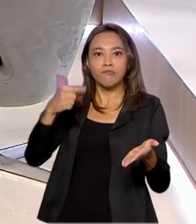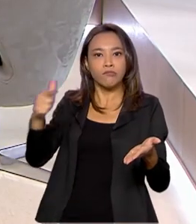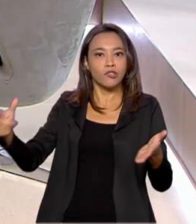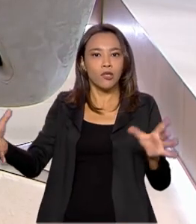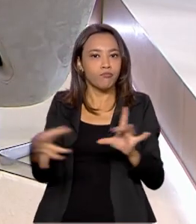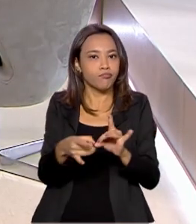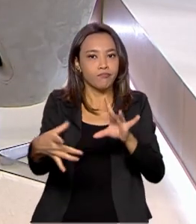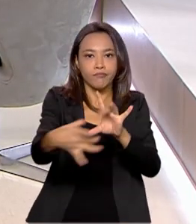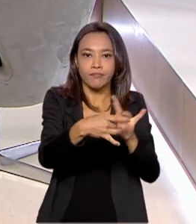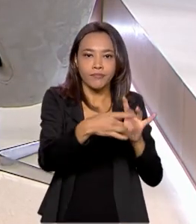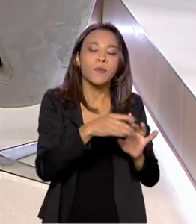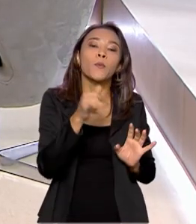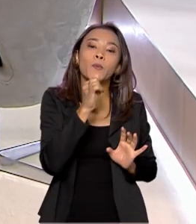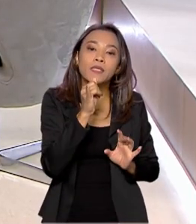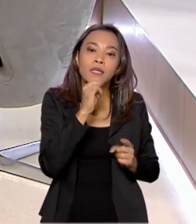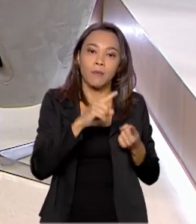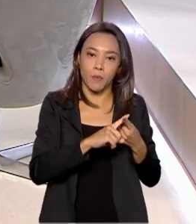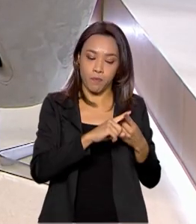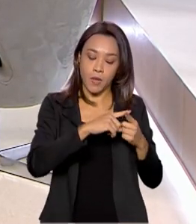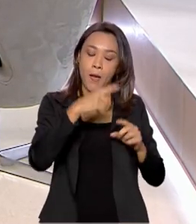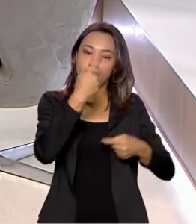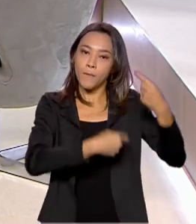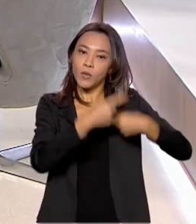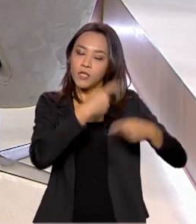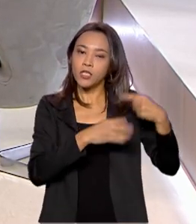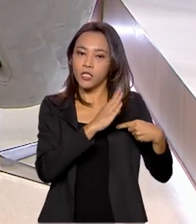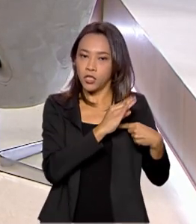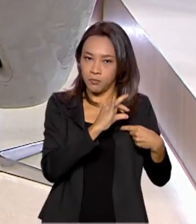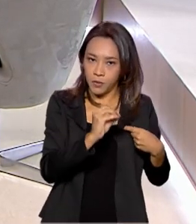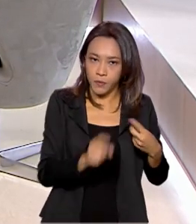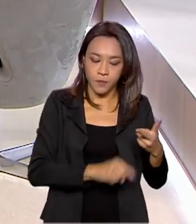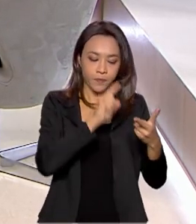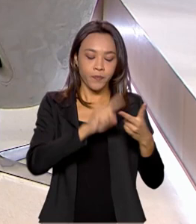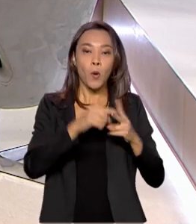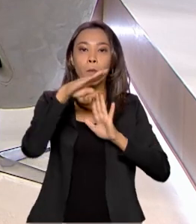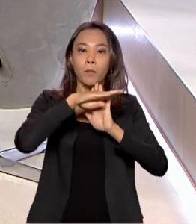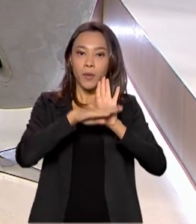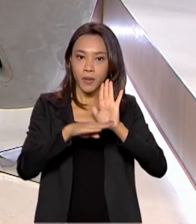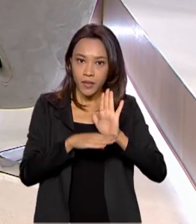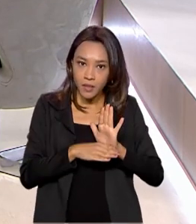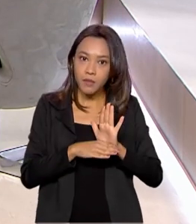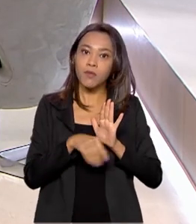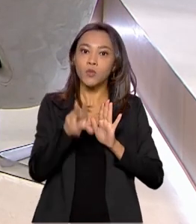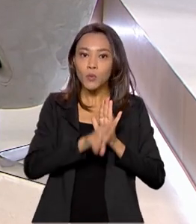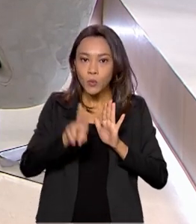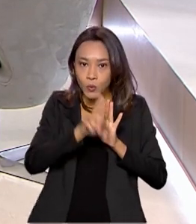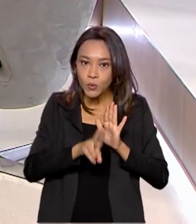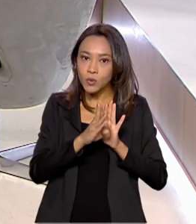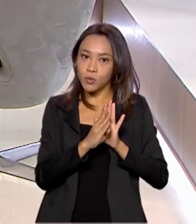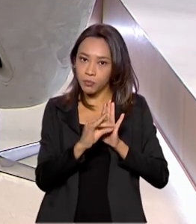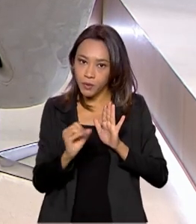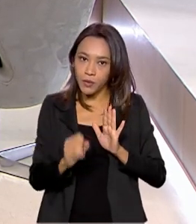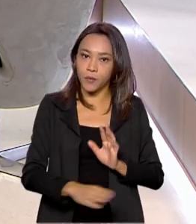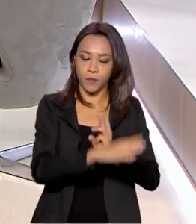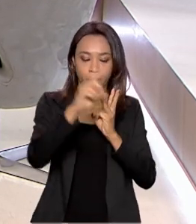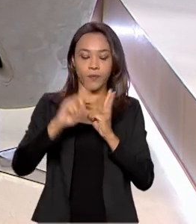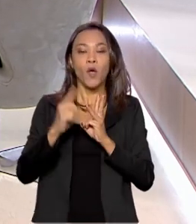Vou te dar alguns exemplos. A própria Política Nacional de Biocombustíveis, o Programa Nacional de Produção e Uso do Biodiesel, Rota